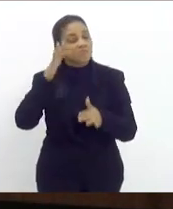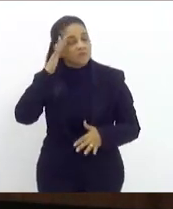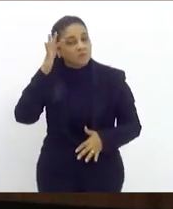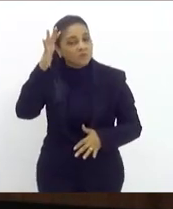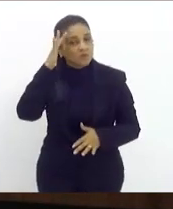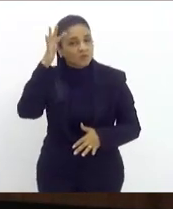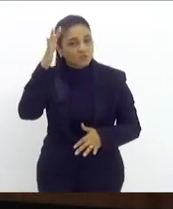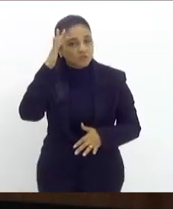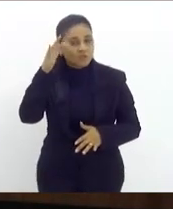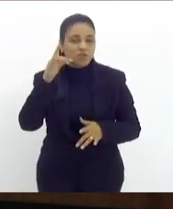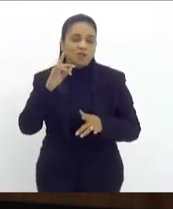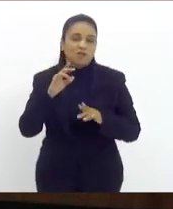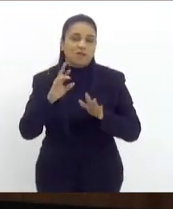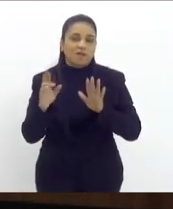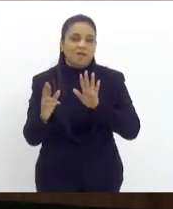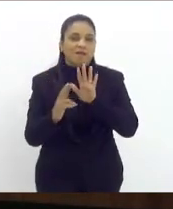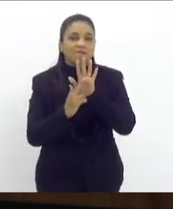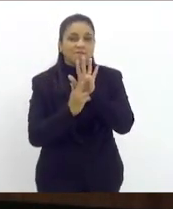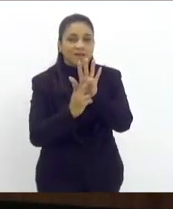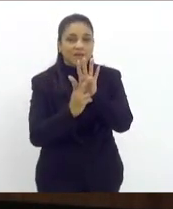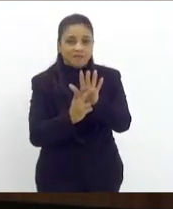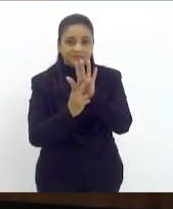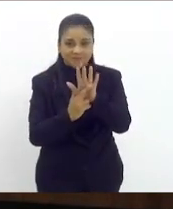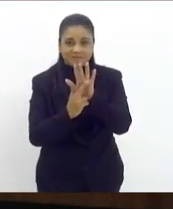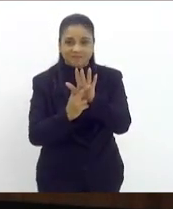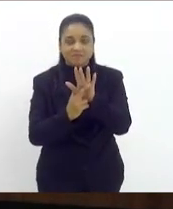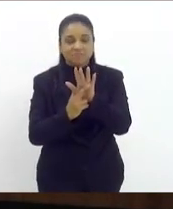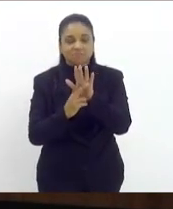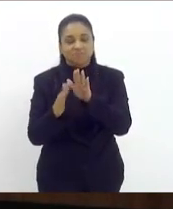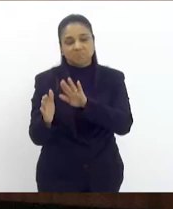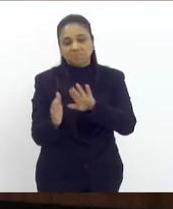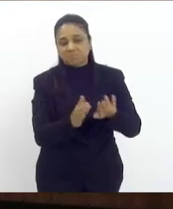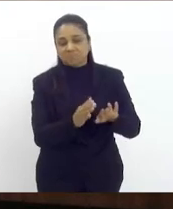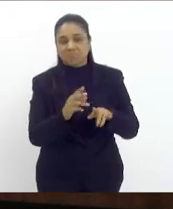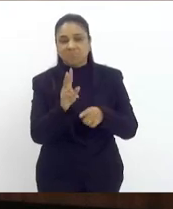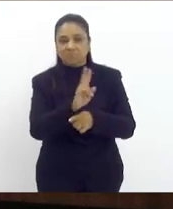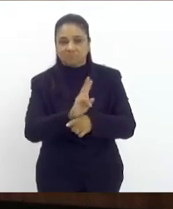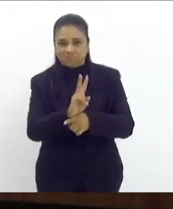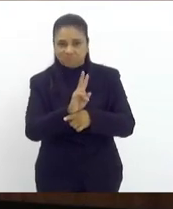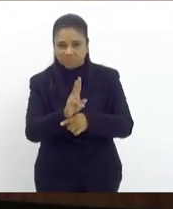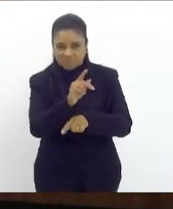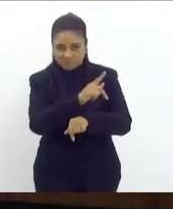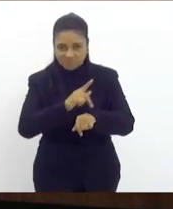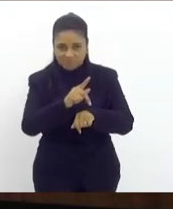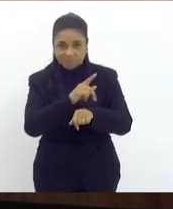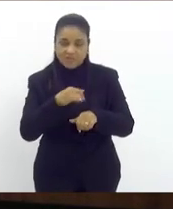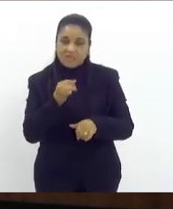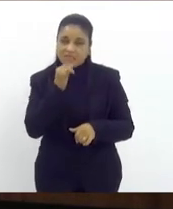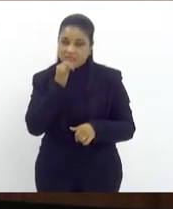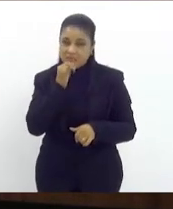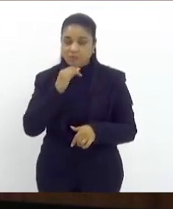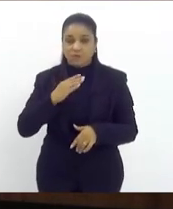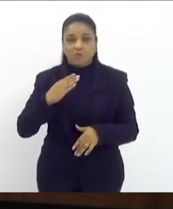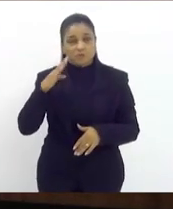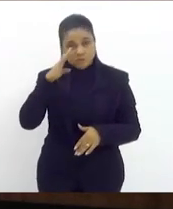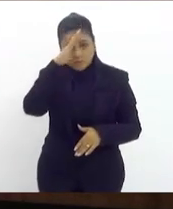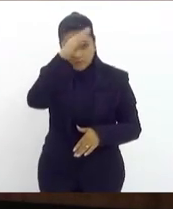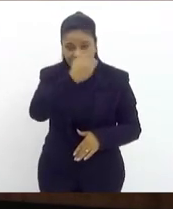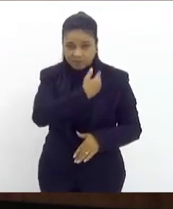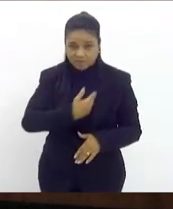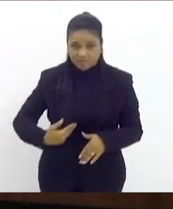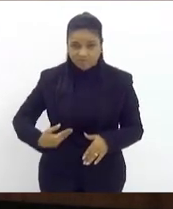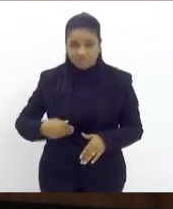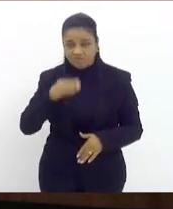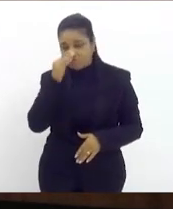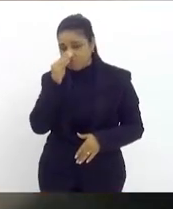do povo brasileiro e rechaçou a Venezuela a gente por exemplo no governo Bolsonaro a gente ignorou que o